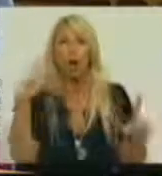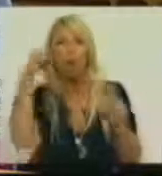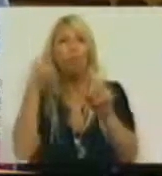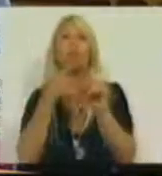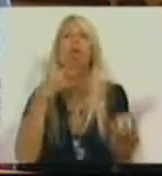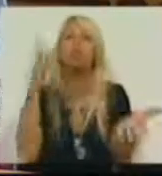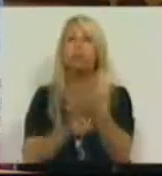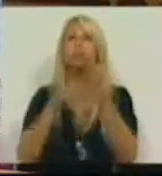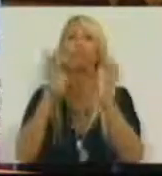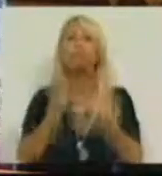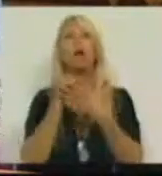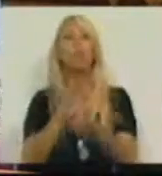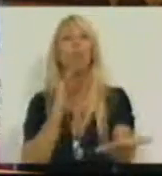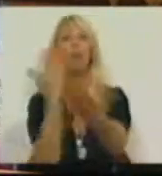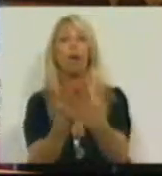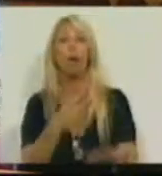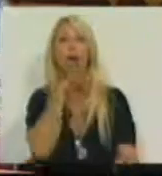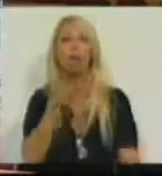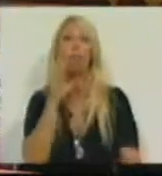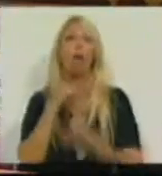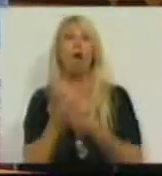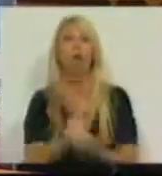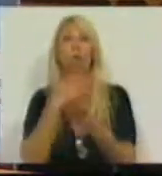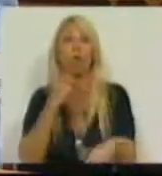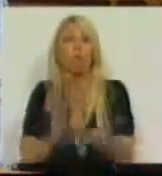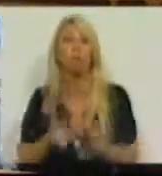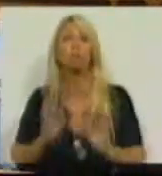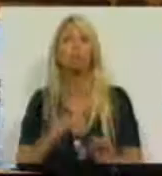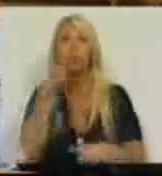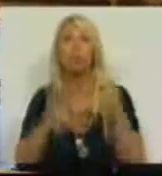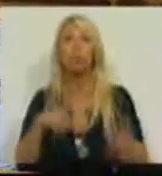de apoiar as famílias e de apoiar os portugueses. Muito obrigada.